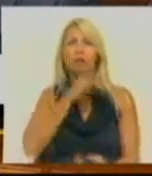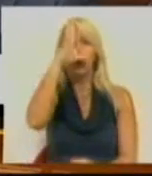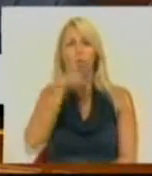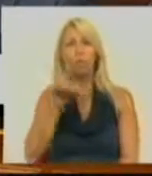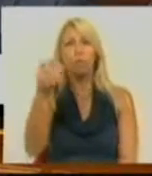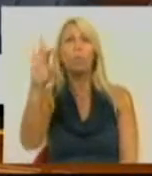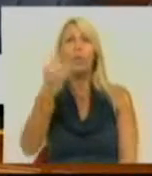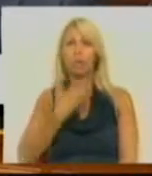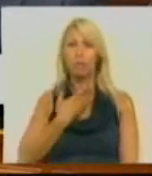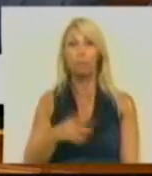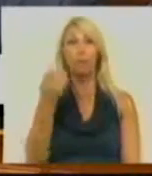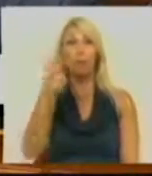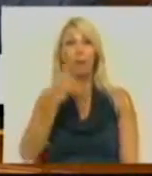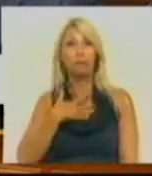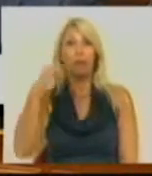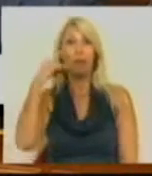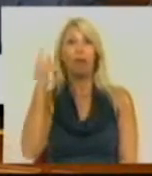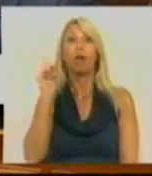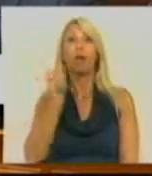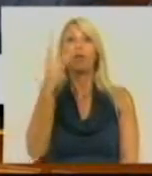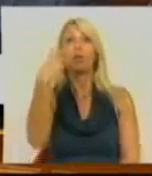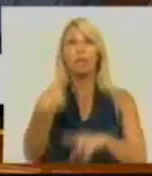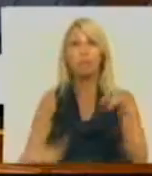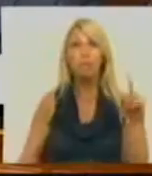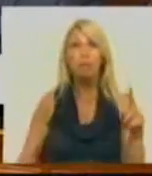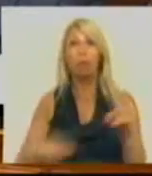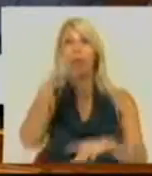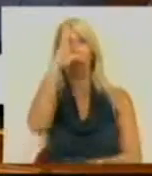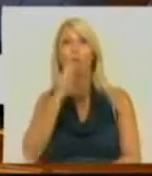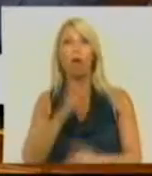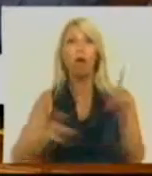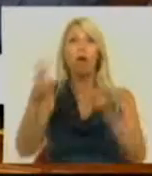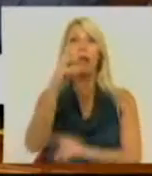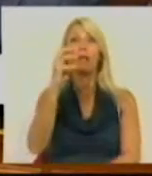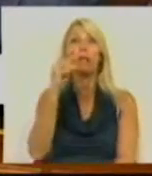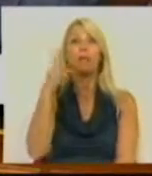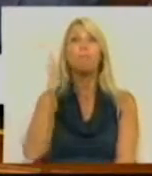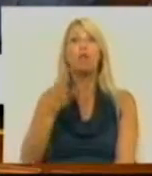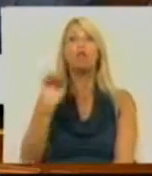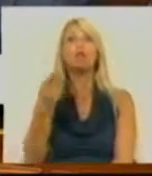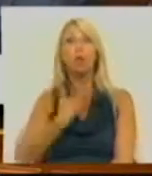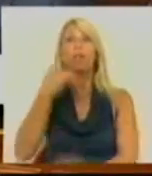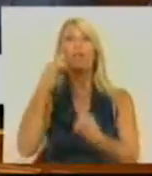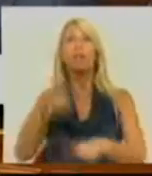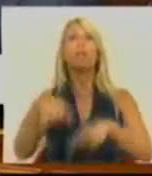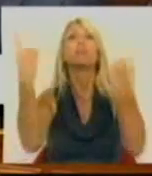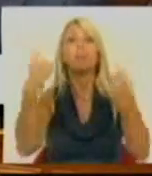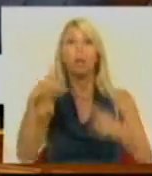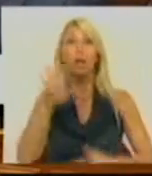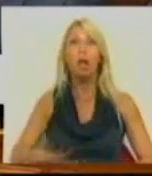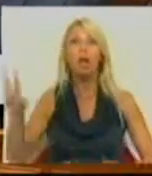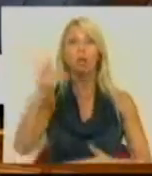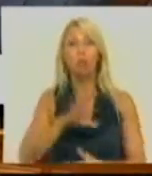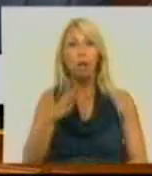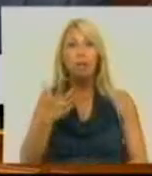meio no Governo. Deixou aumentar em 30 mil milhões de euros a dívida pública nacional. Em 30 mil milhões de